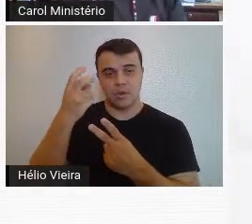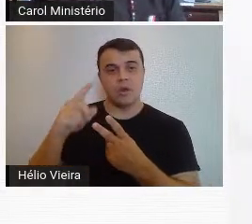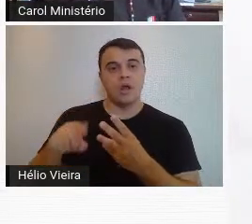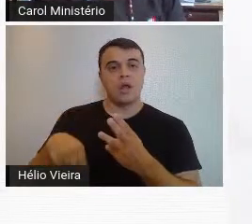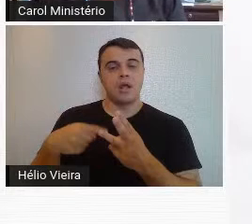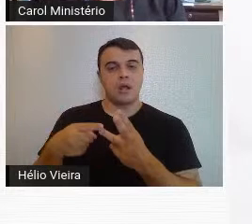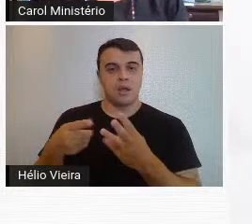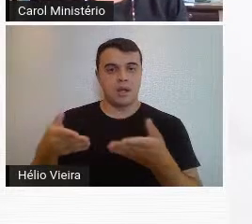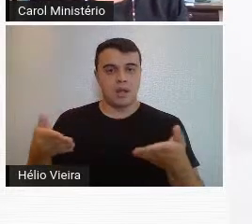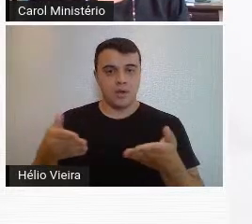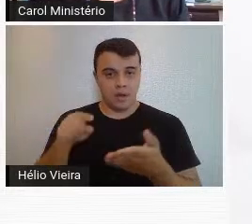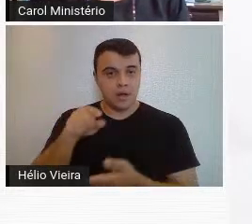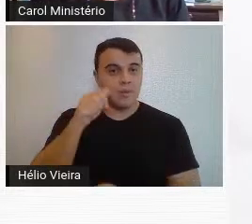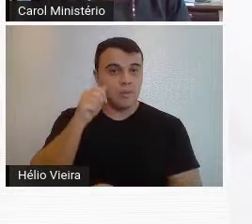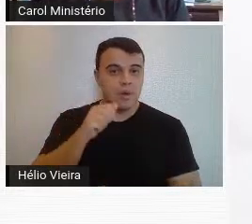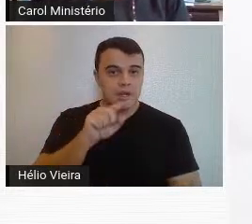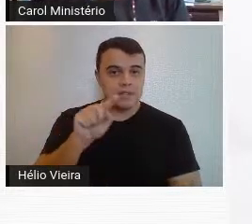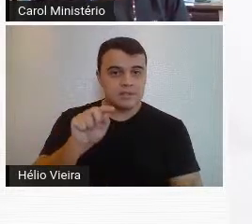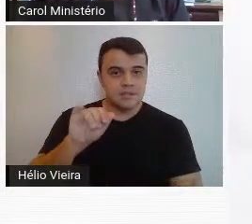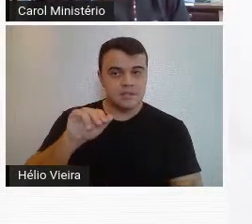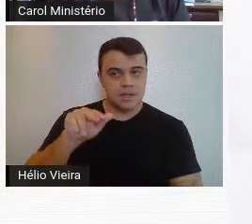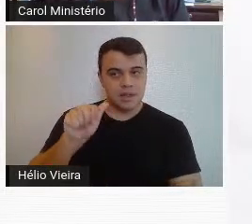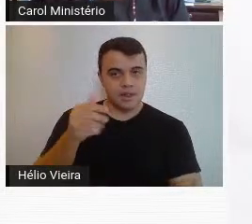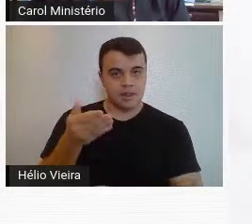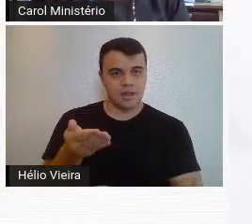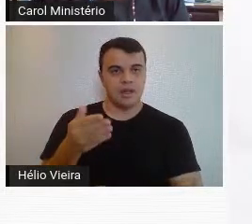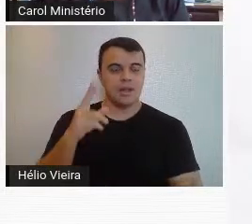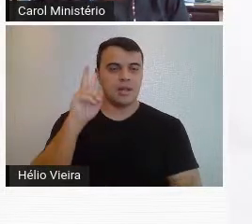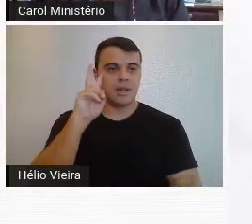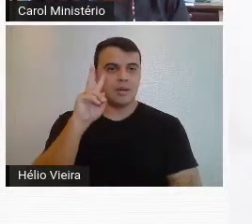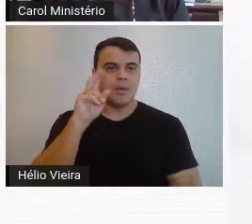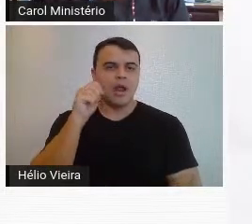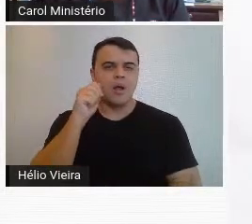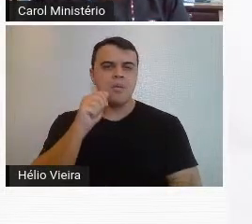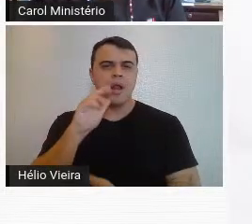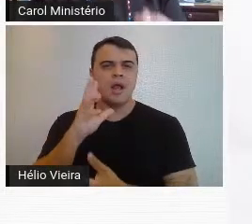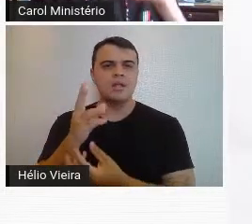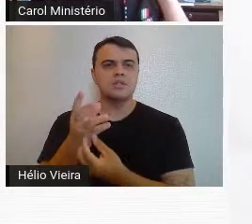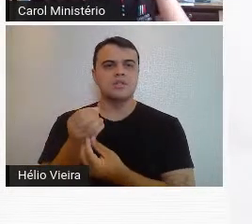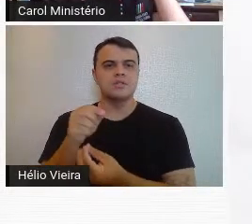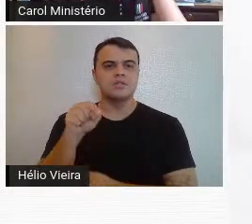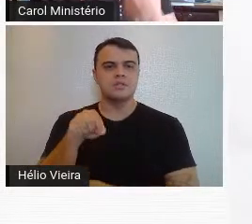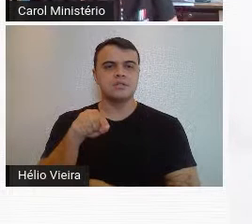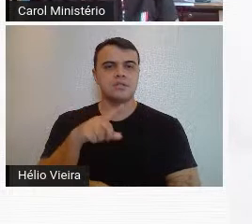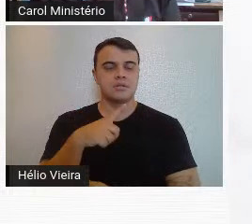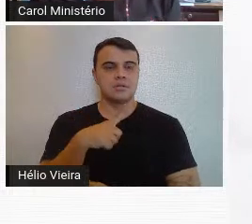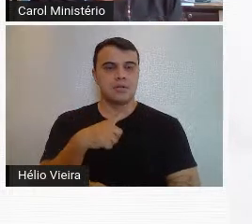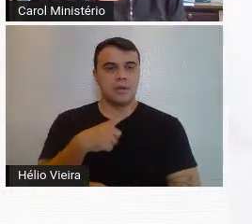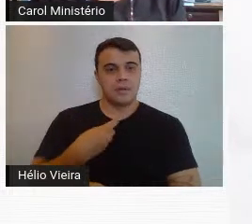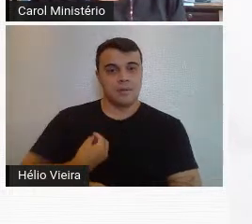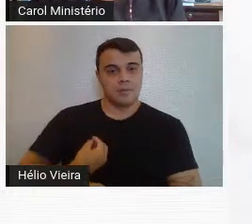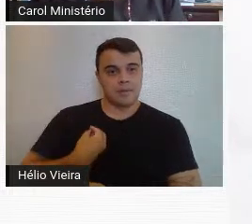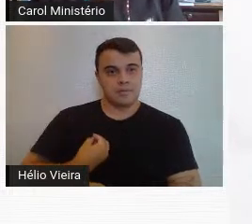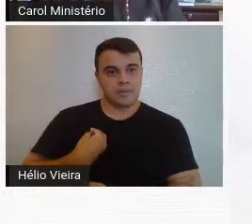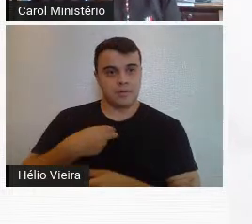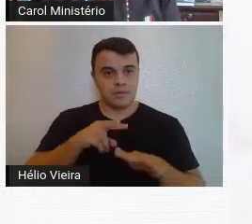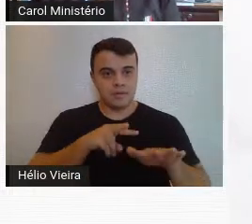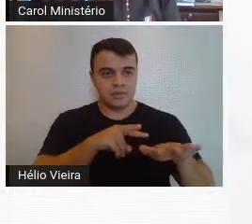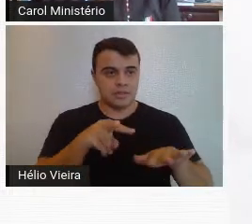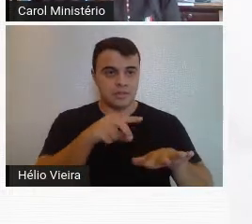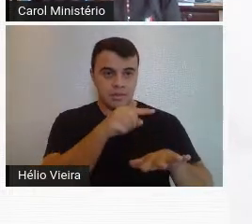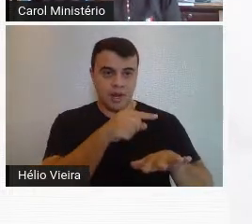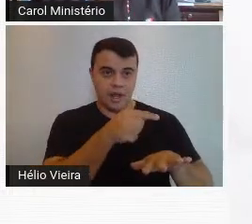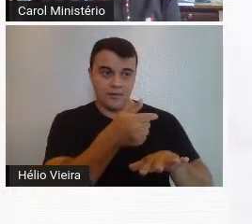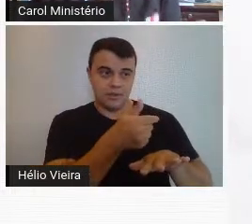Aqui é a Zina Aita, a gente tem que lembrar que é uma artista, gente, que participou da Semana de Arte Moderna de